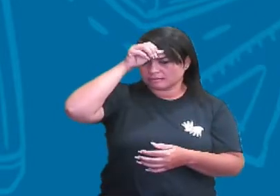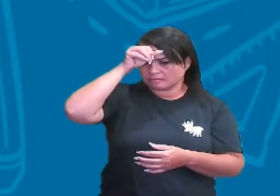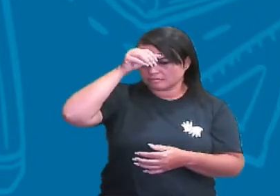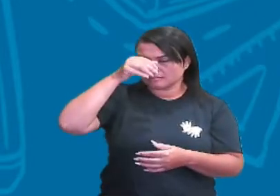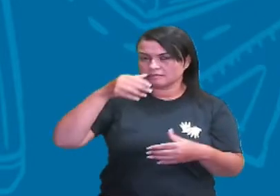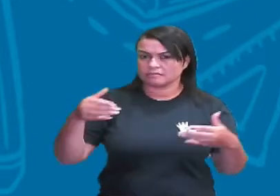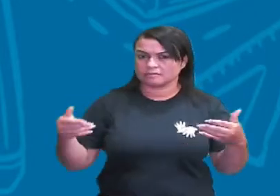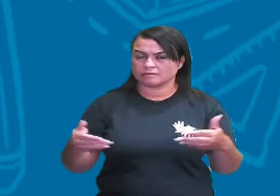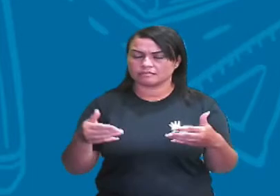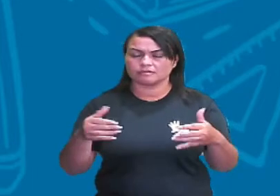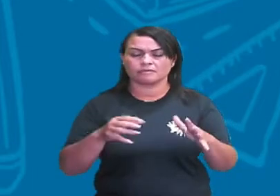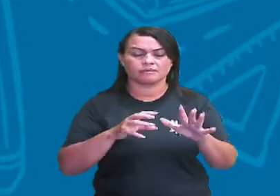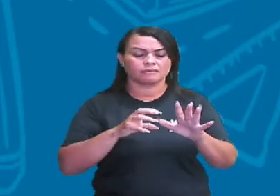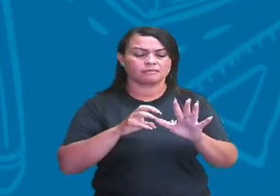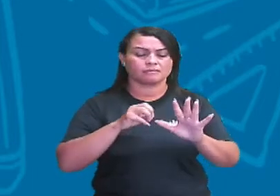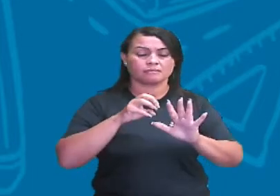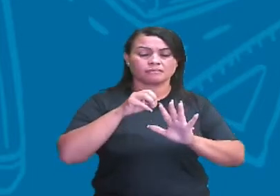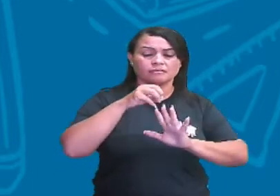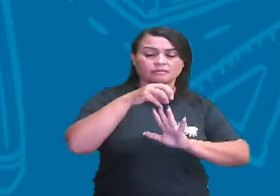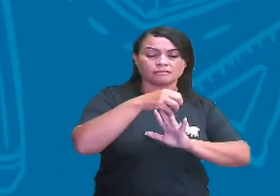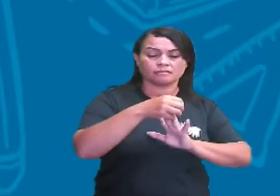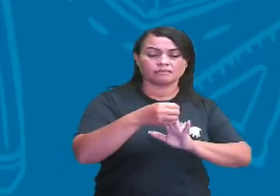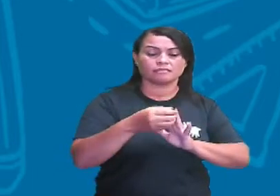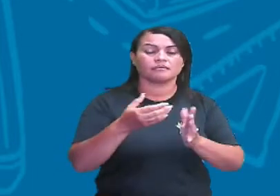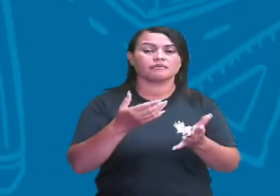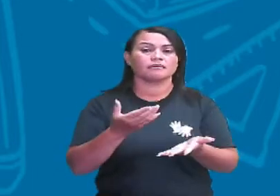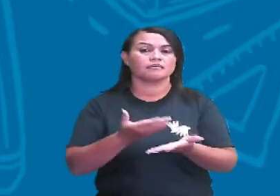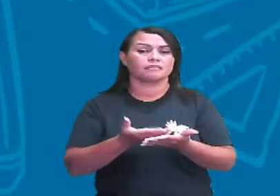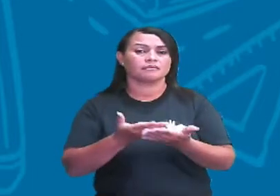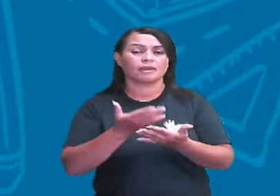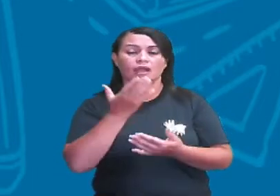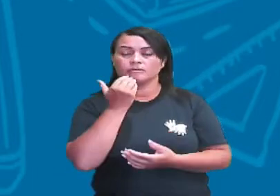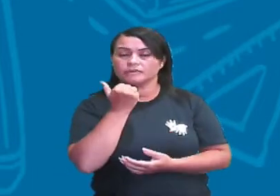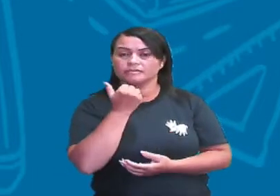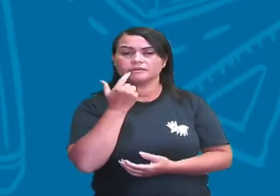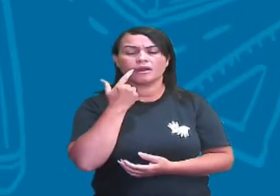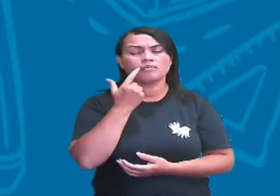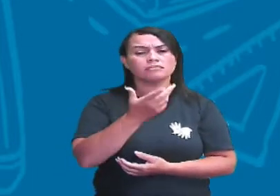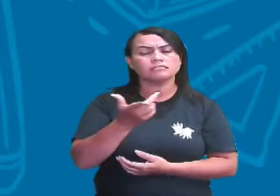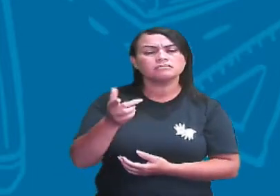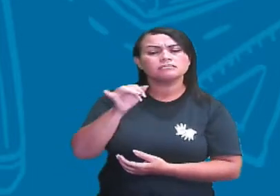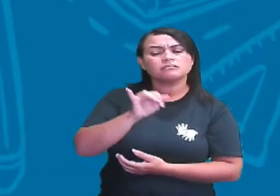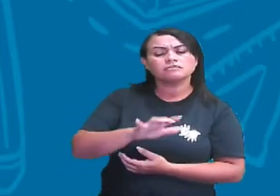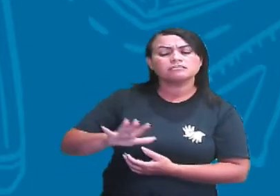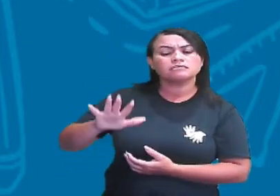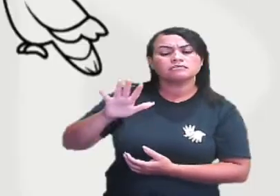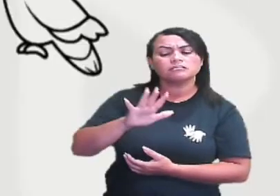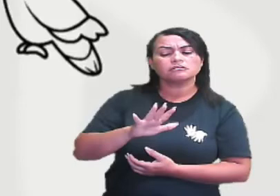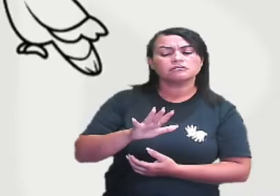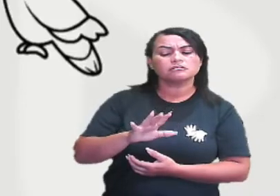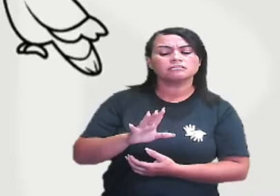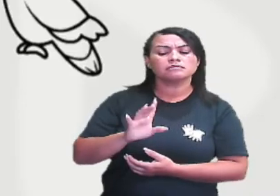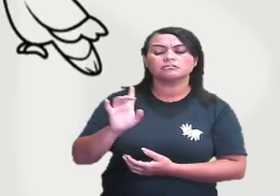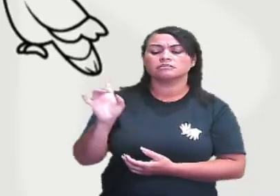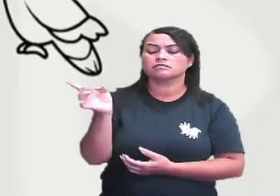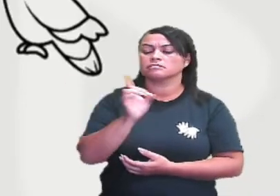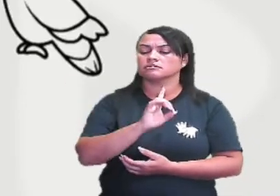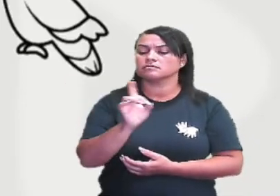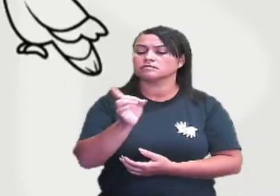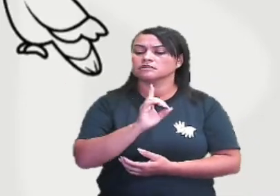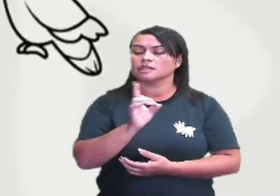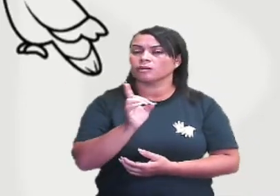nessa nossa aula de cadeia alimentar. Quem dá imagem ao lado não é consumidor?